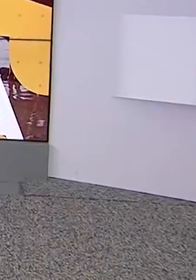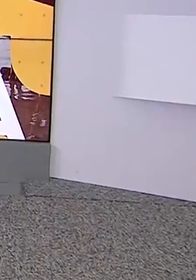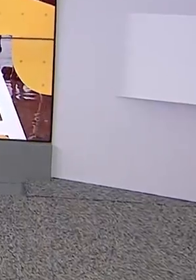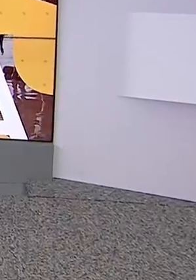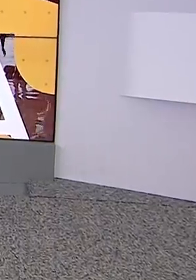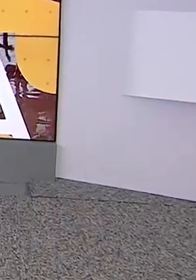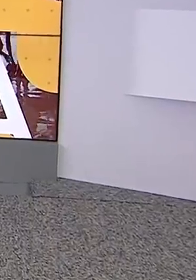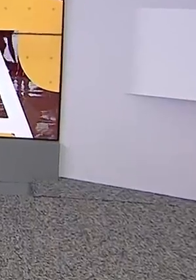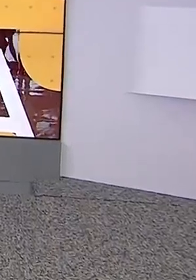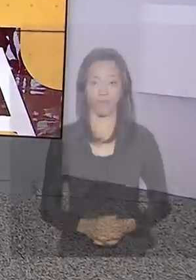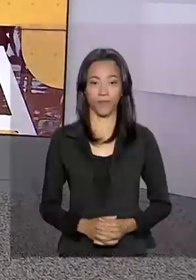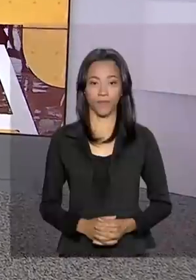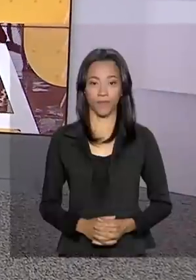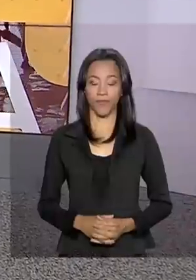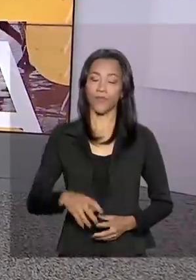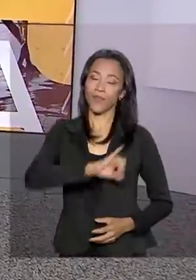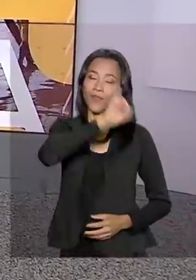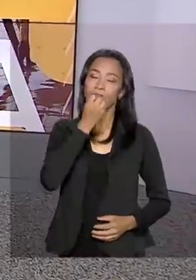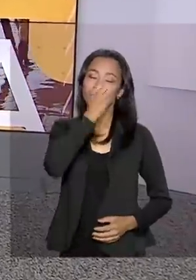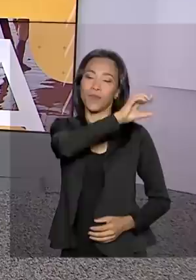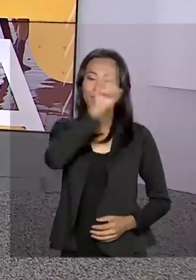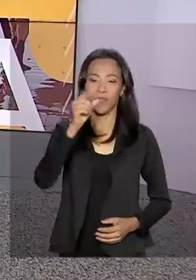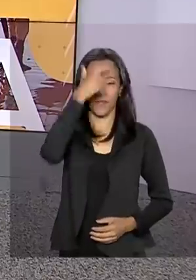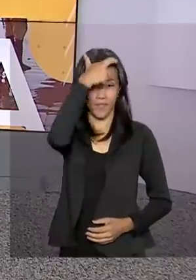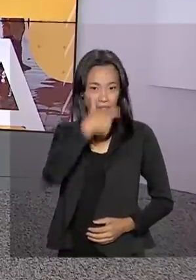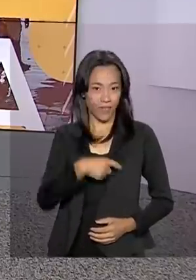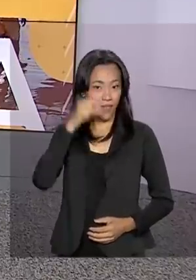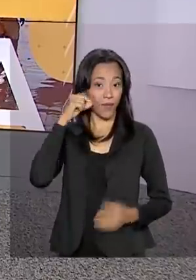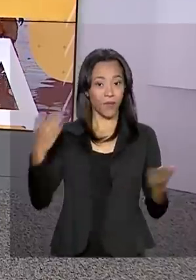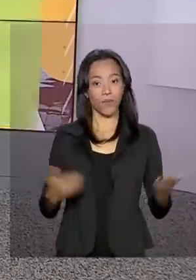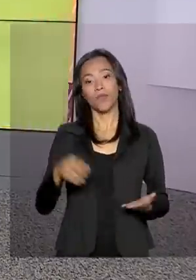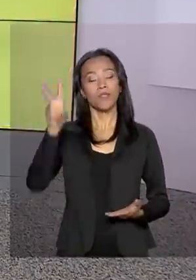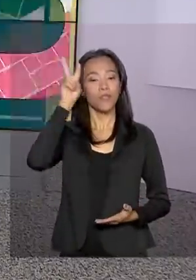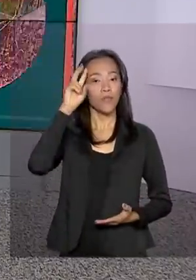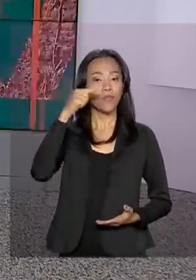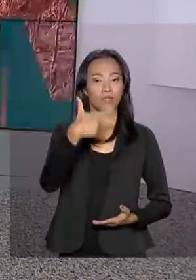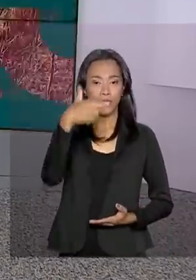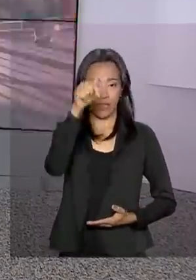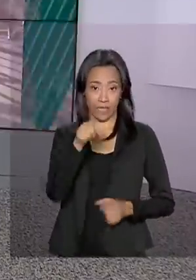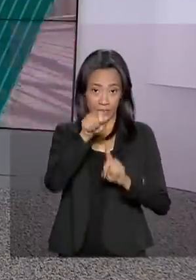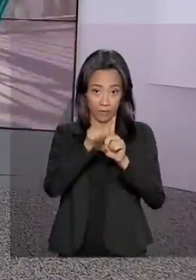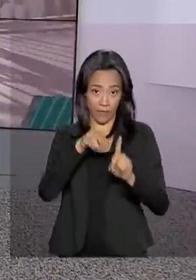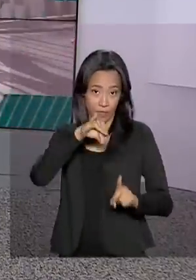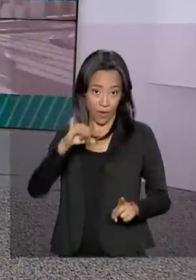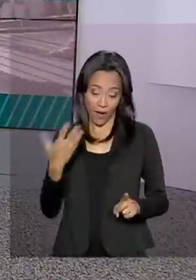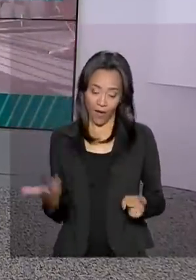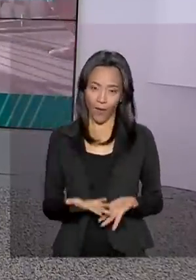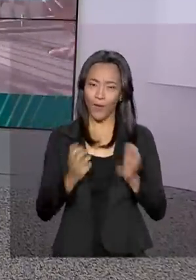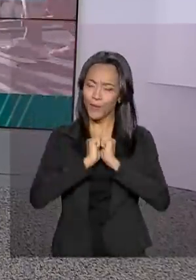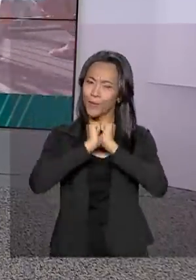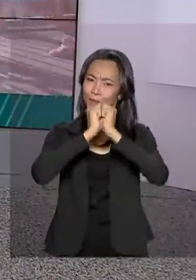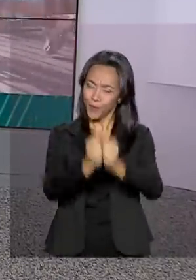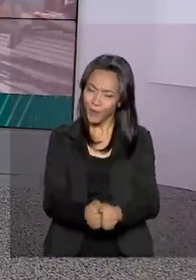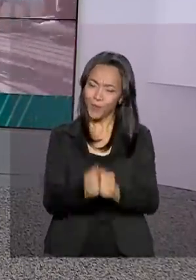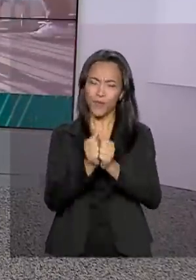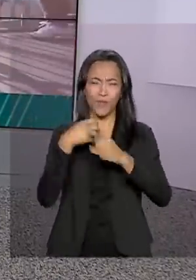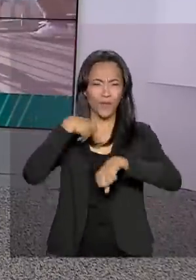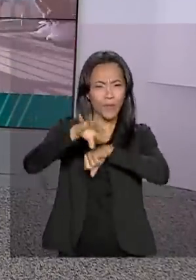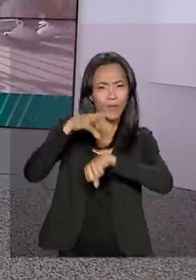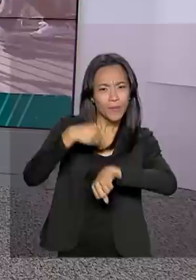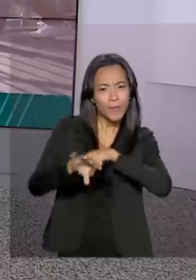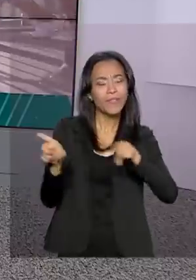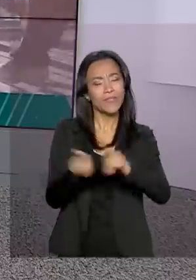Olá, bom dia! Eu sou Carla Vatier, hoje é segunda-feira, 27 de maio. A partir de agora, estamos juntos no Brasil em Dia, com muita